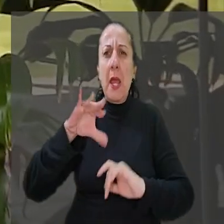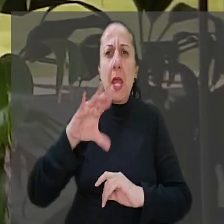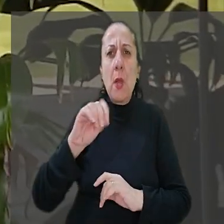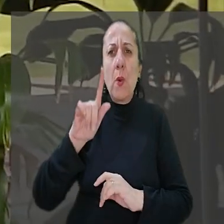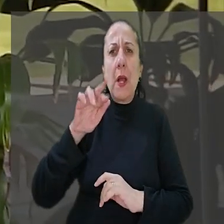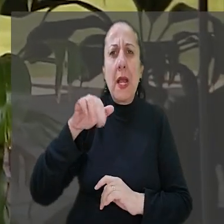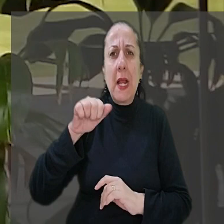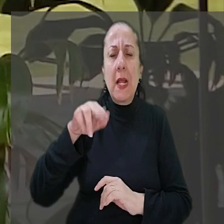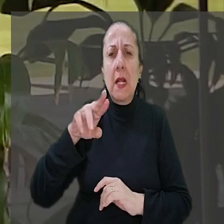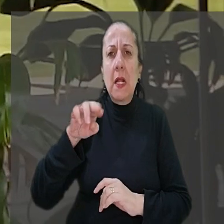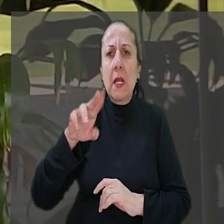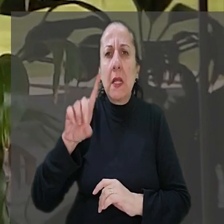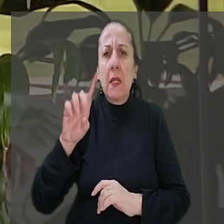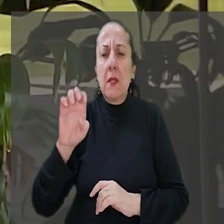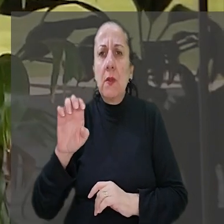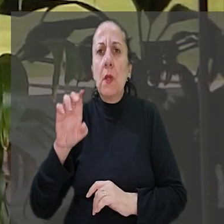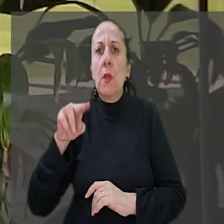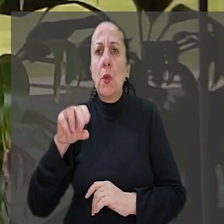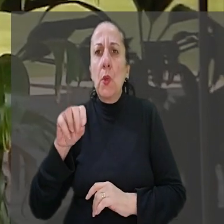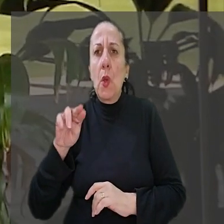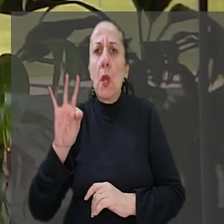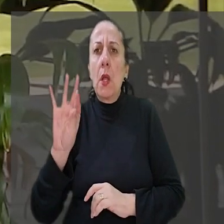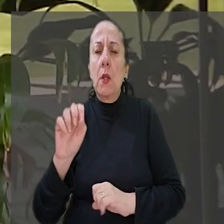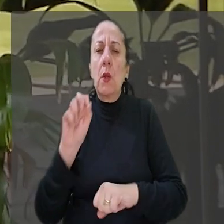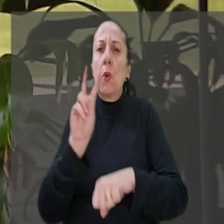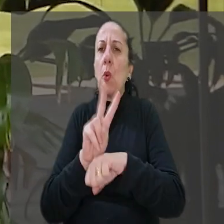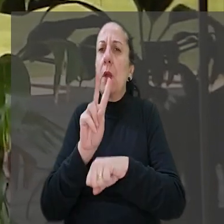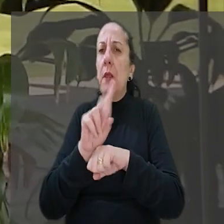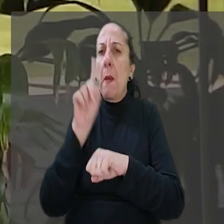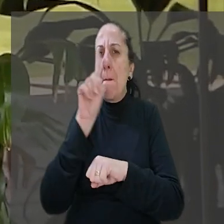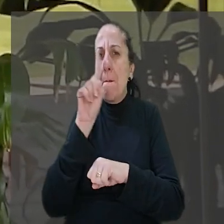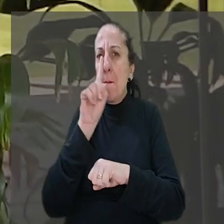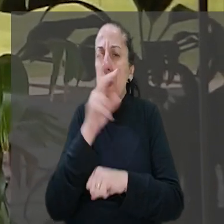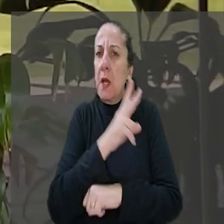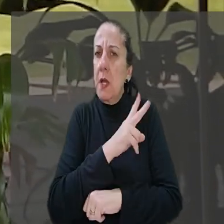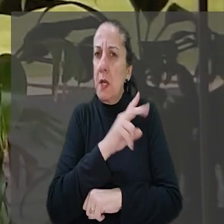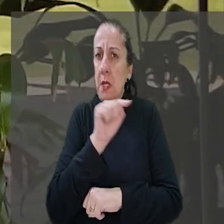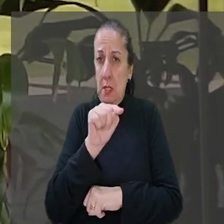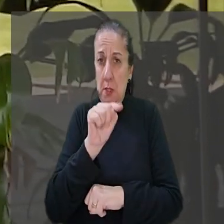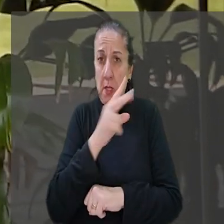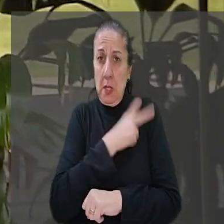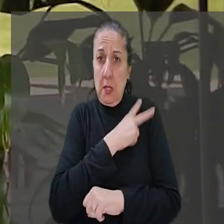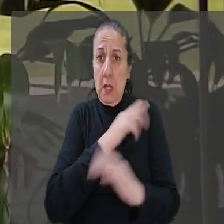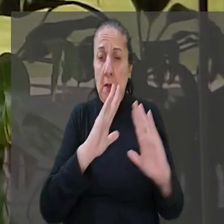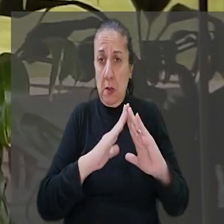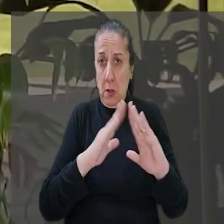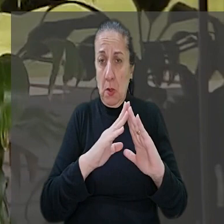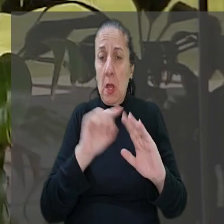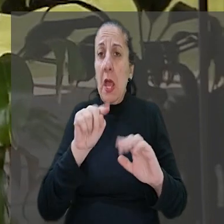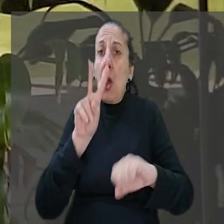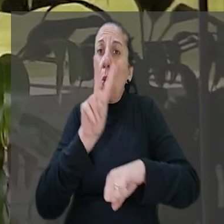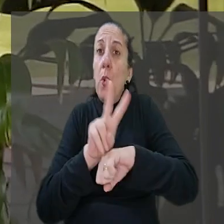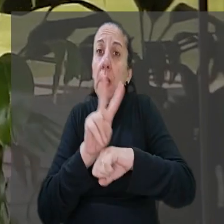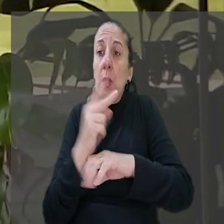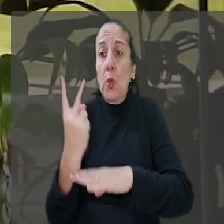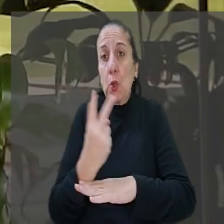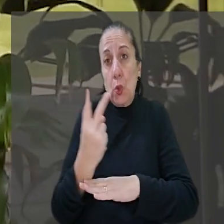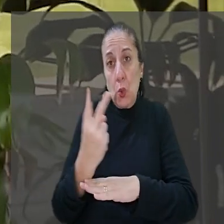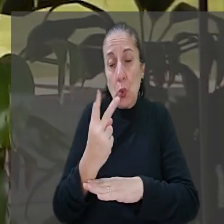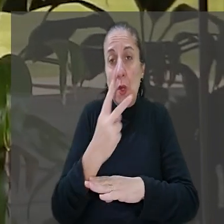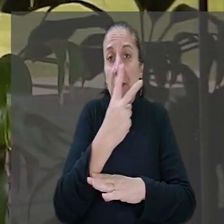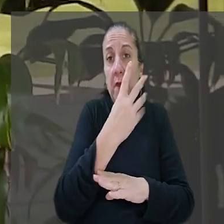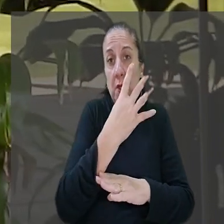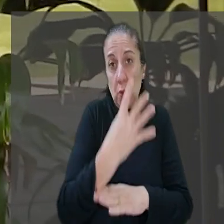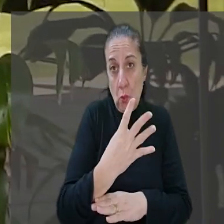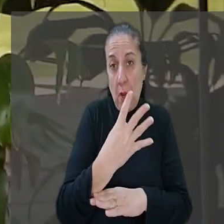Rio Grande do Norte, relataram que haviam sido contratadas para cuidar da mãe do empregador. De acordo com as cuidadoras, elas se revezavam